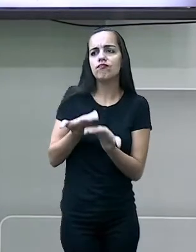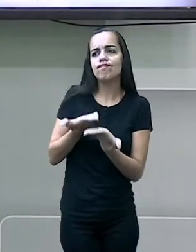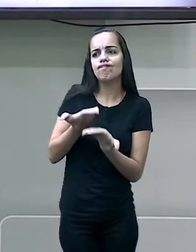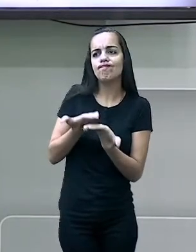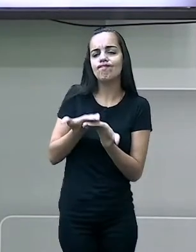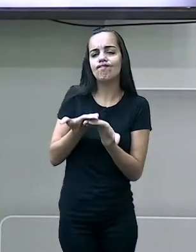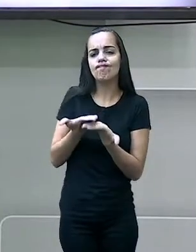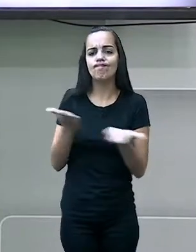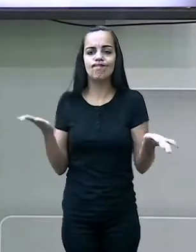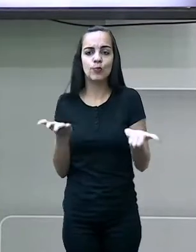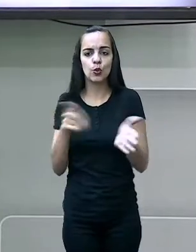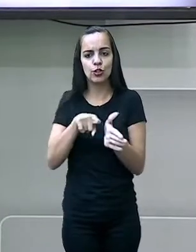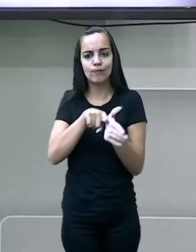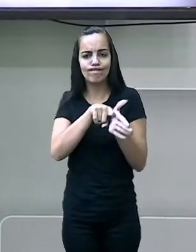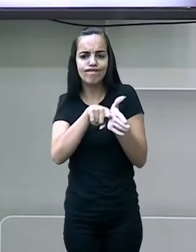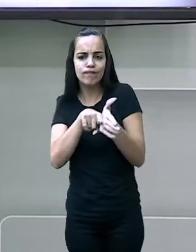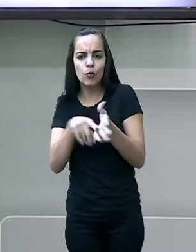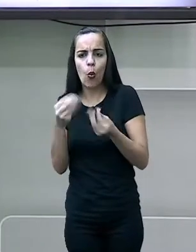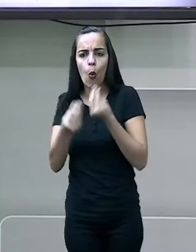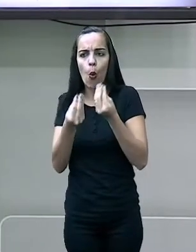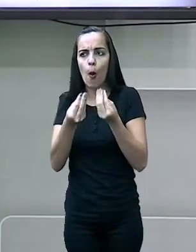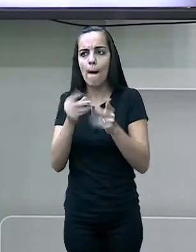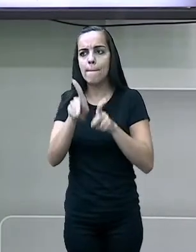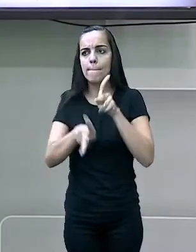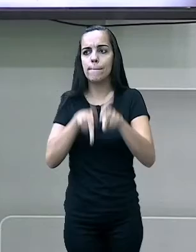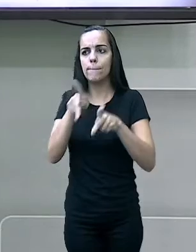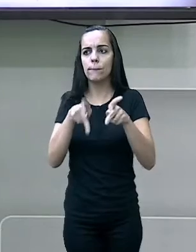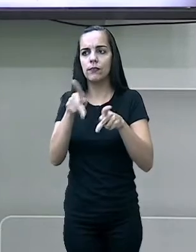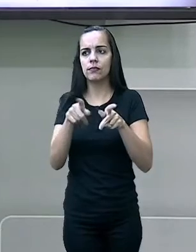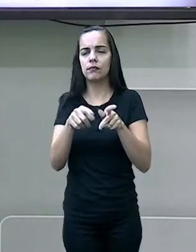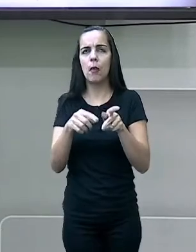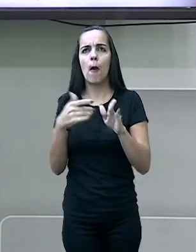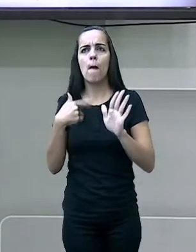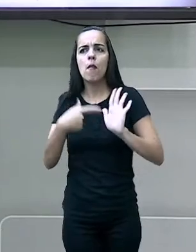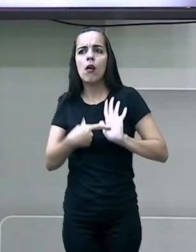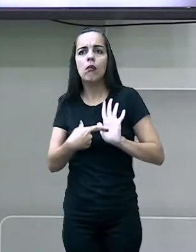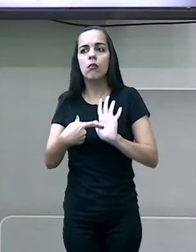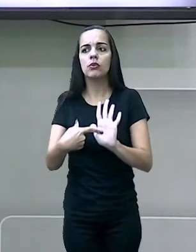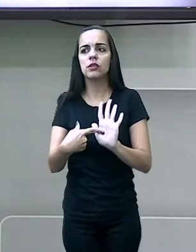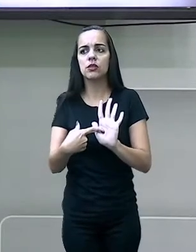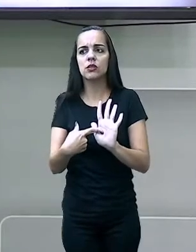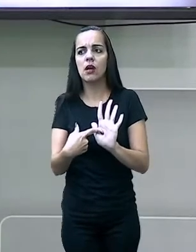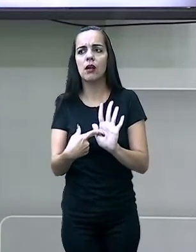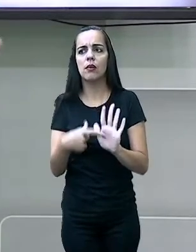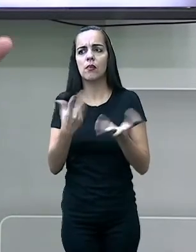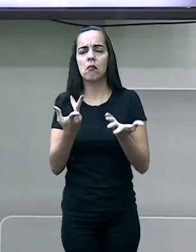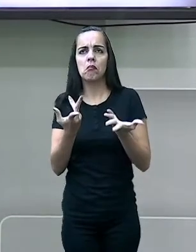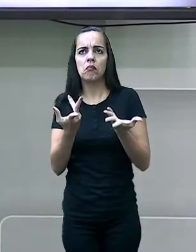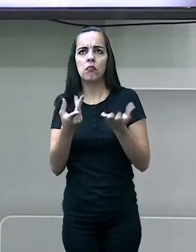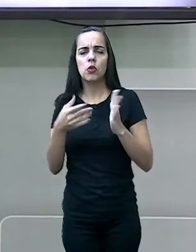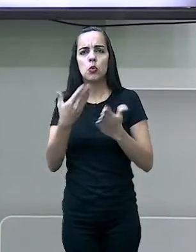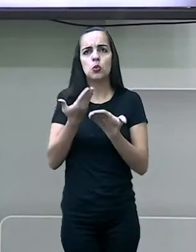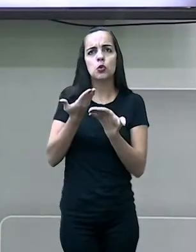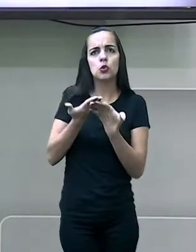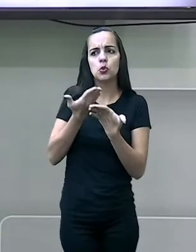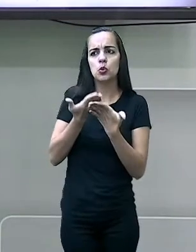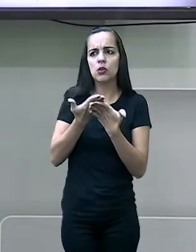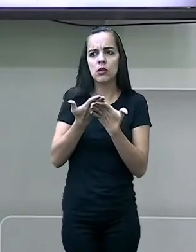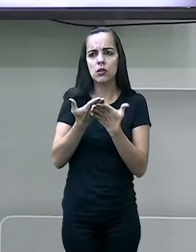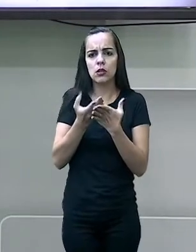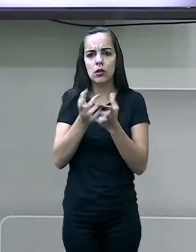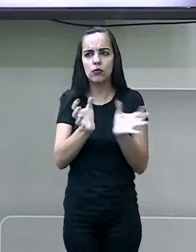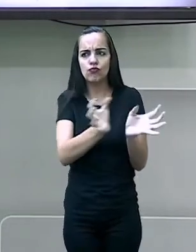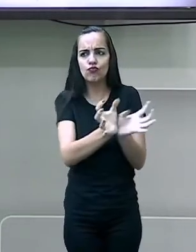população? E qual a relevância de se estudar a população, de se